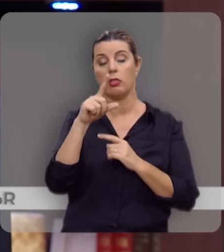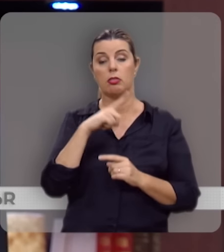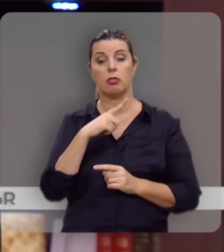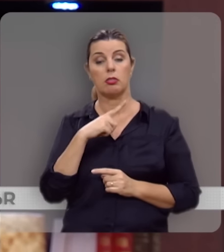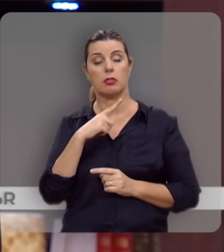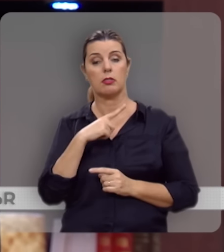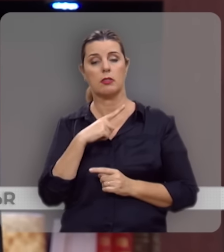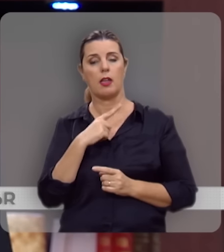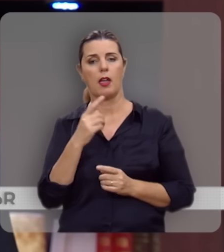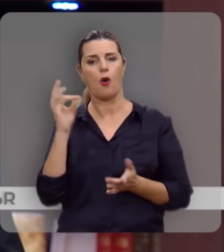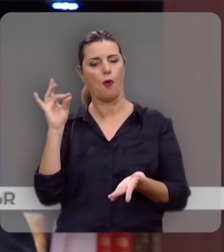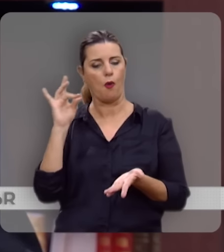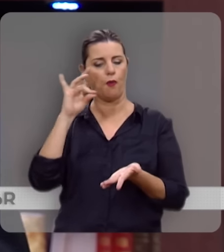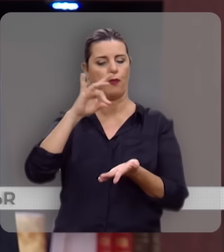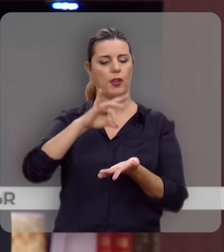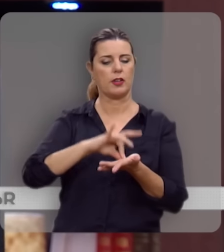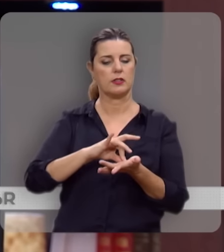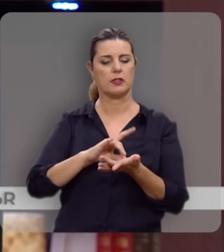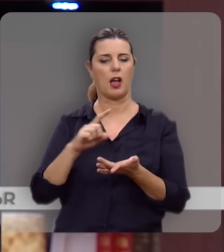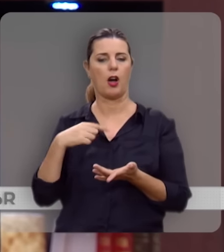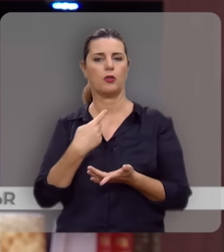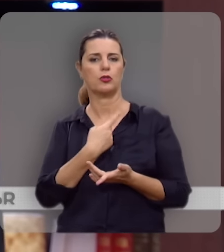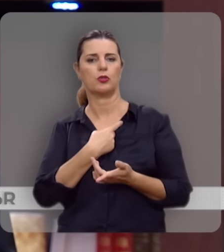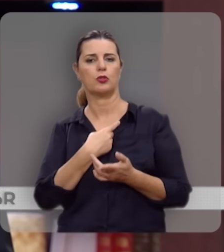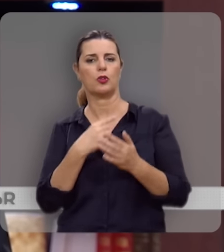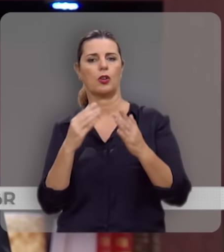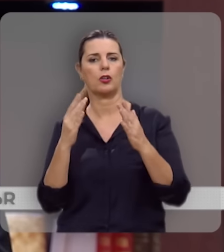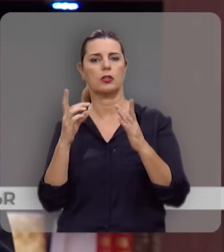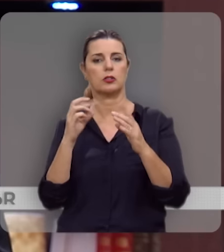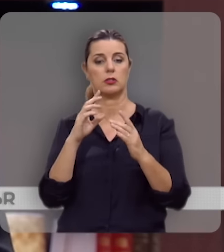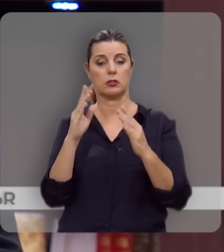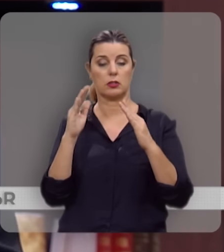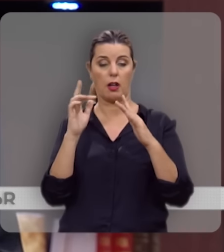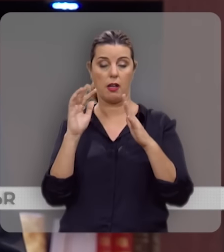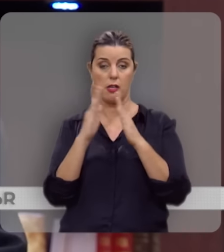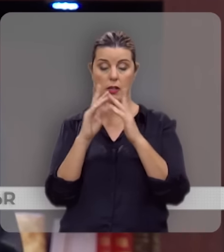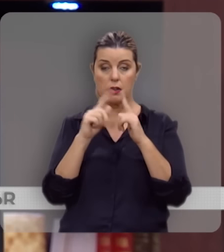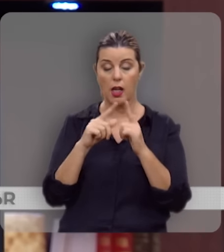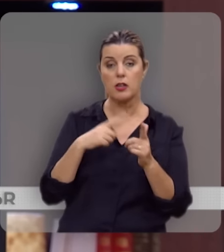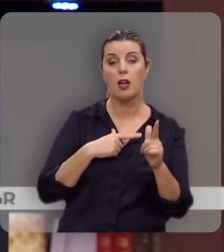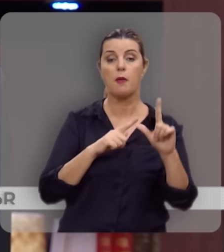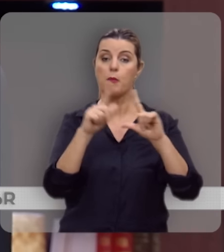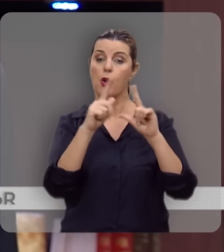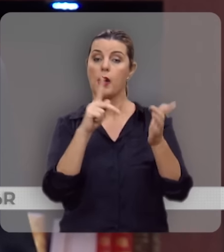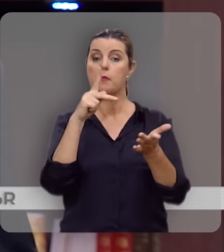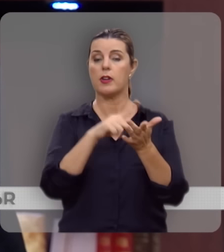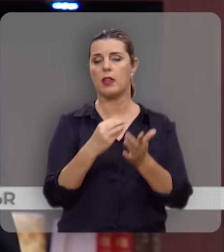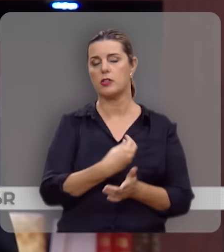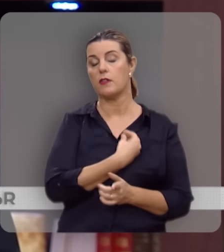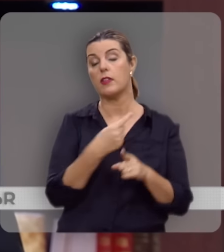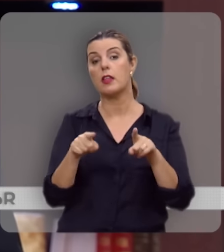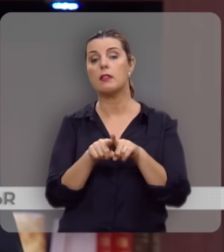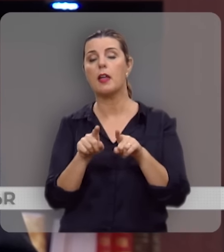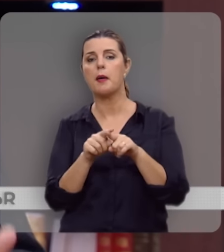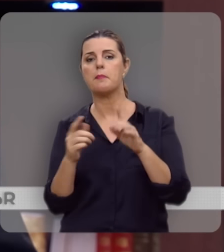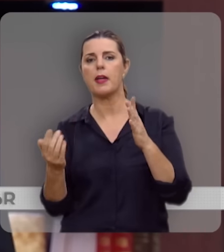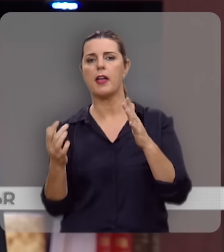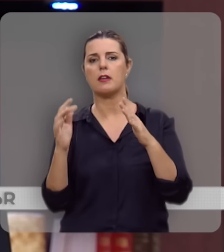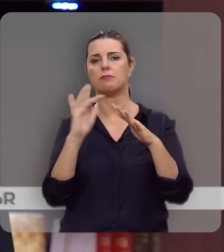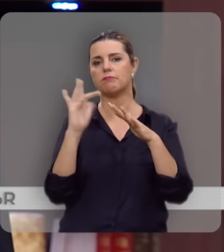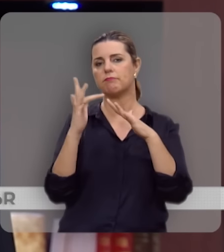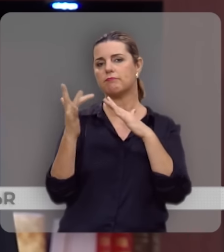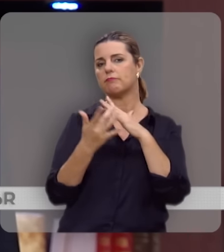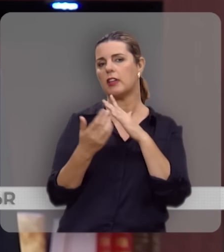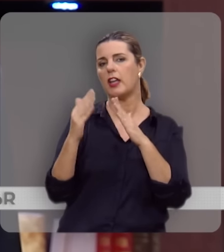Brasil. Lá você tem o canal oficial da nossa denominação, você tem o canal do nosso programa Verdade e Vida e também os canais das